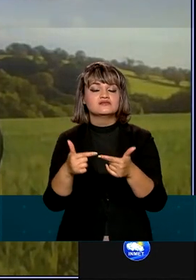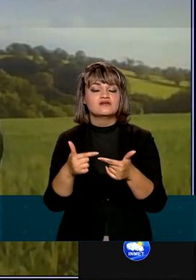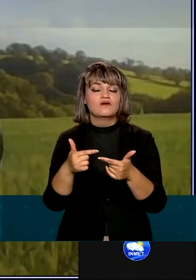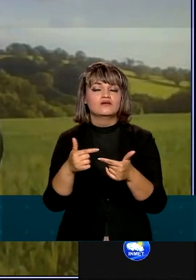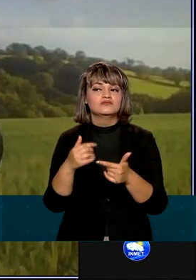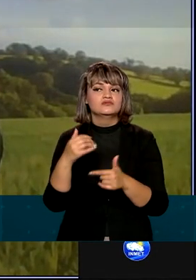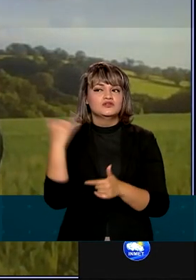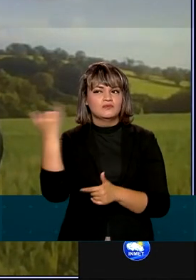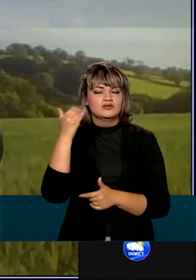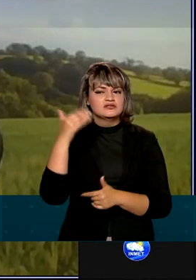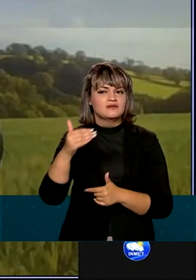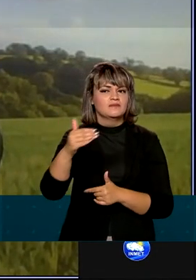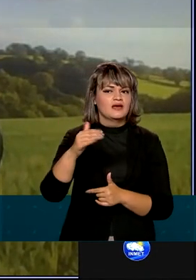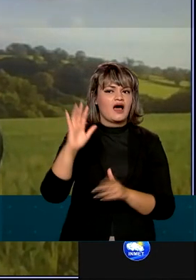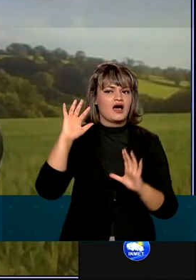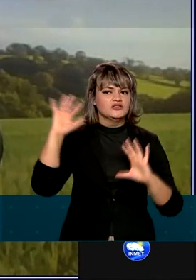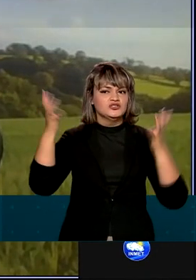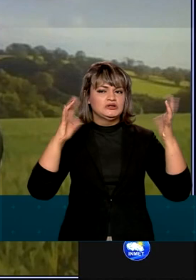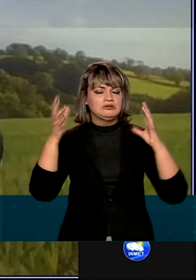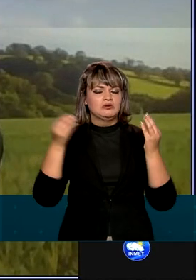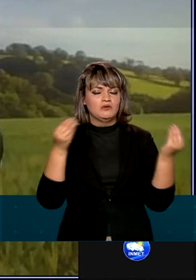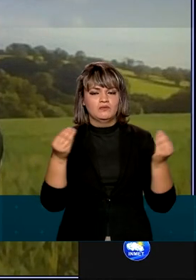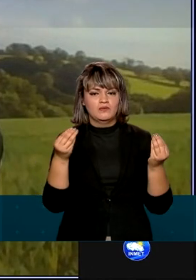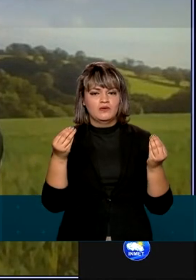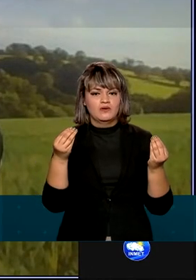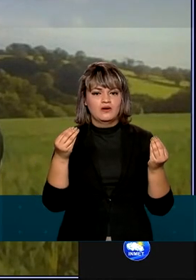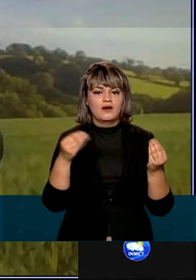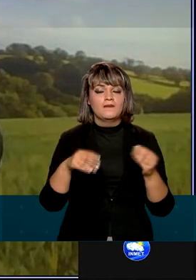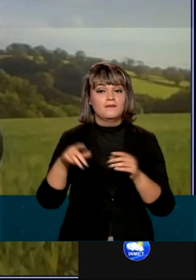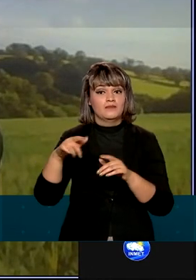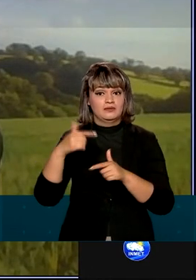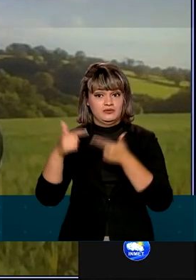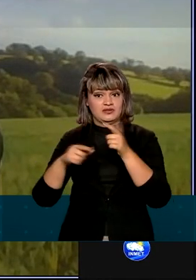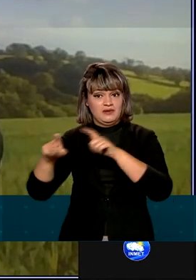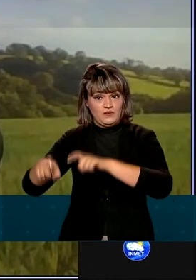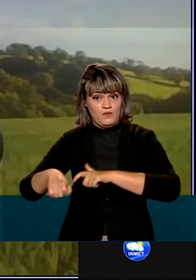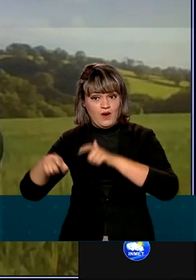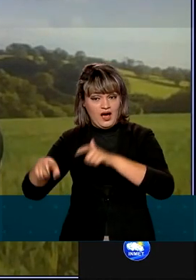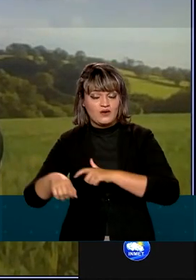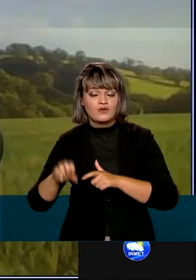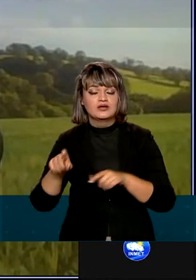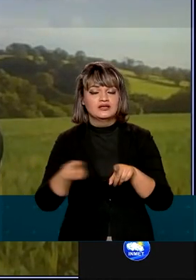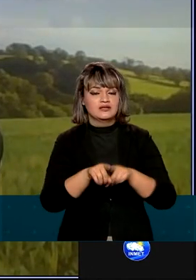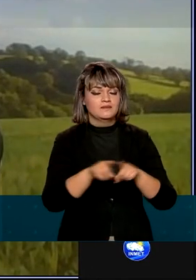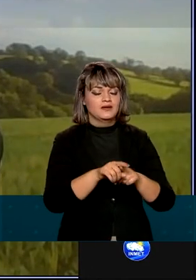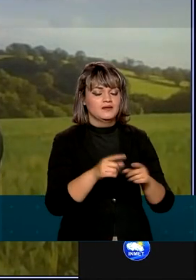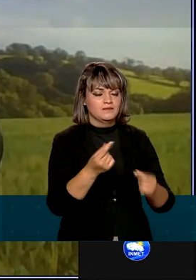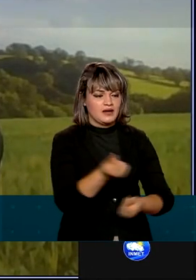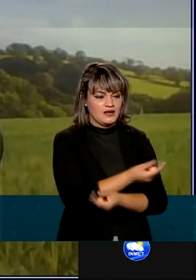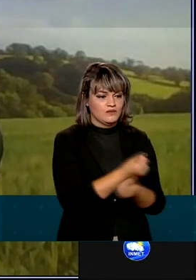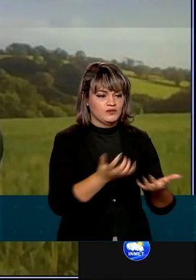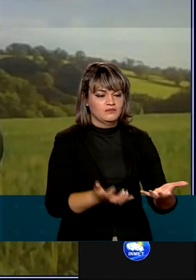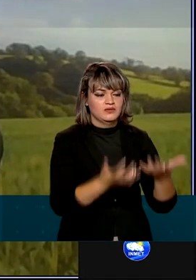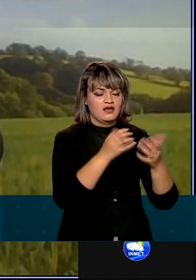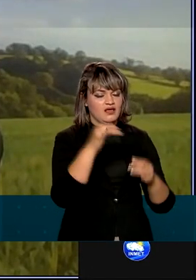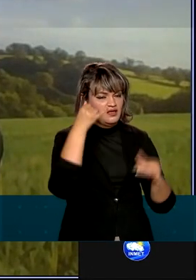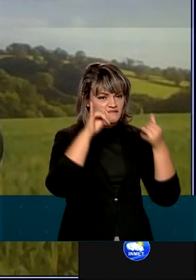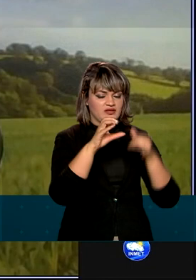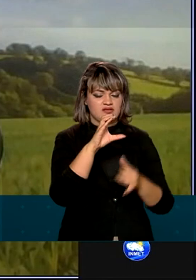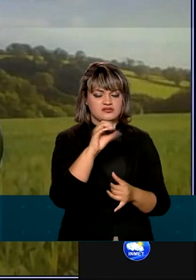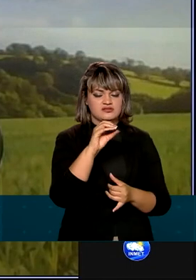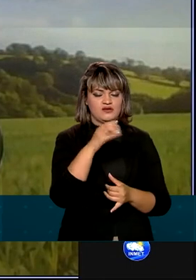das previsões tanto para o agronegócio como para a construção de uma economia de baixo carbono.